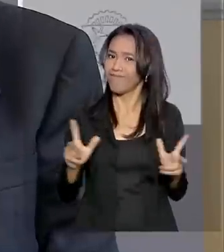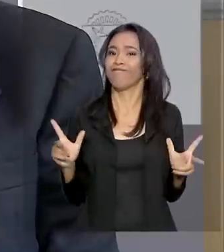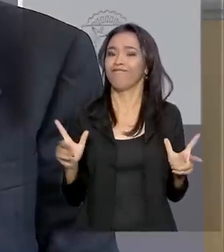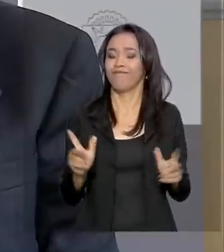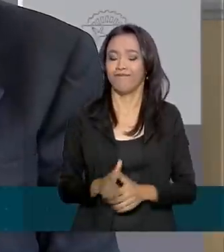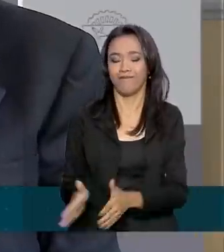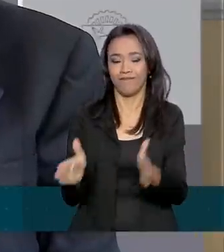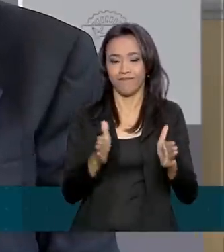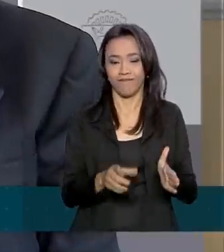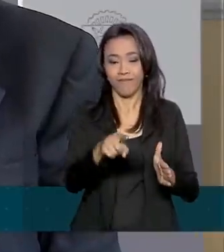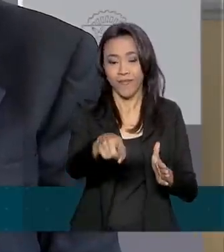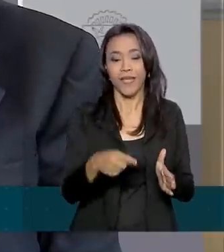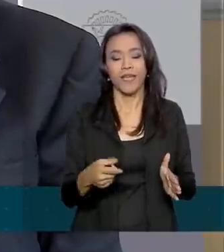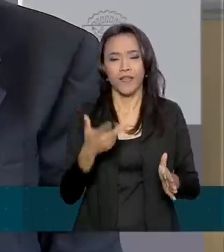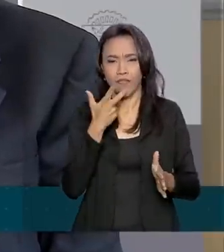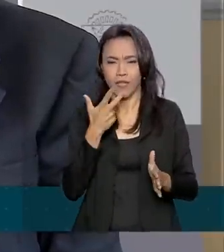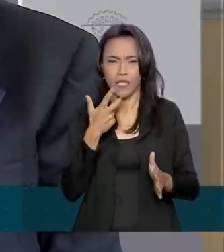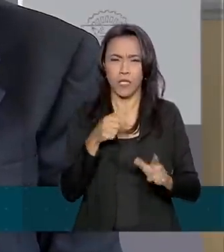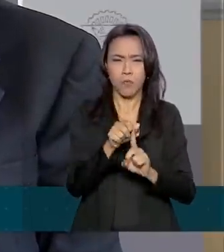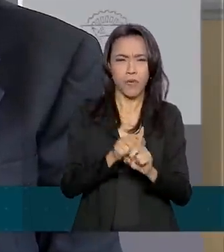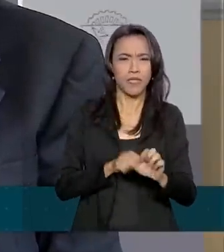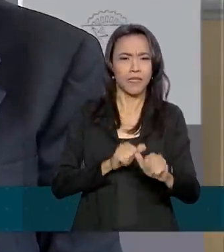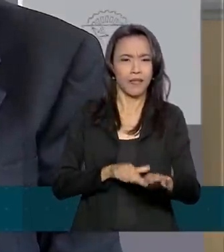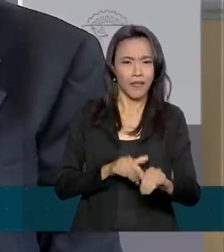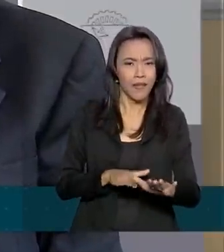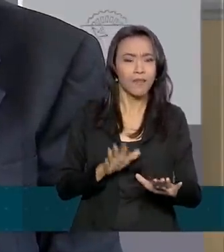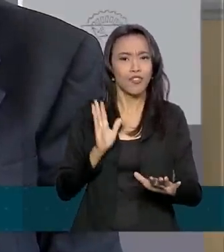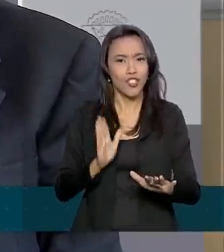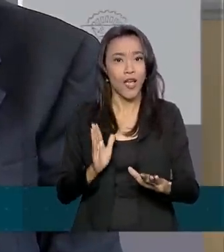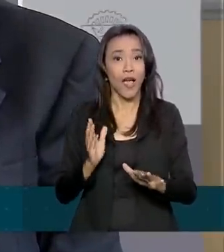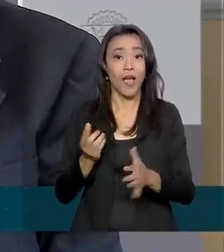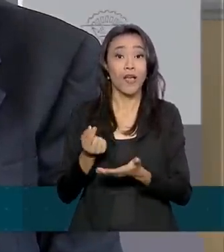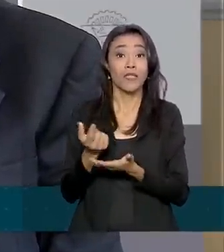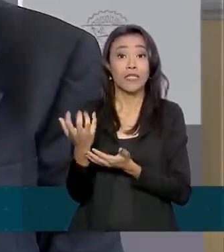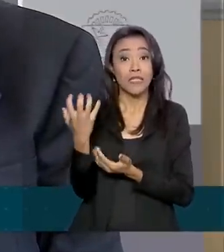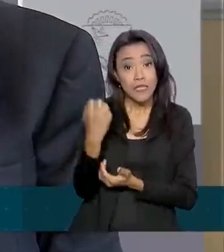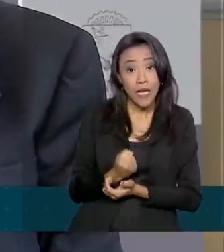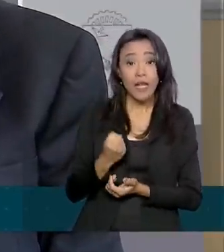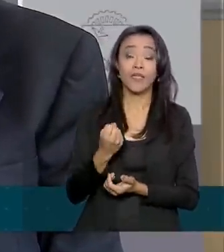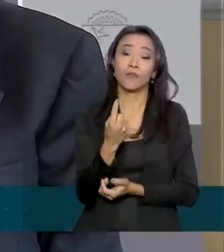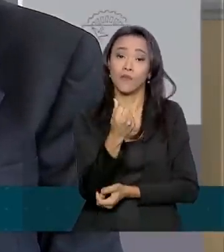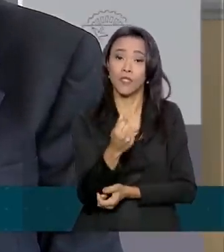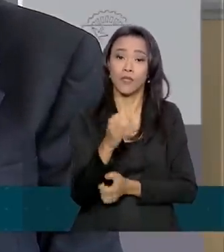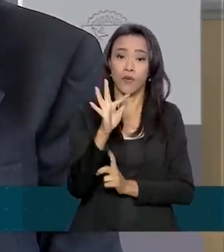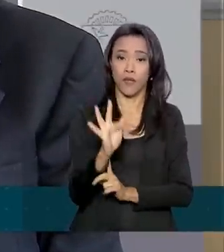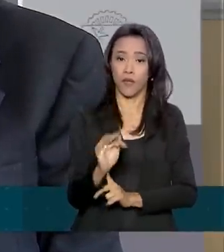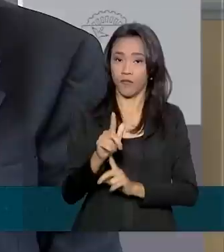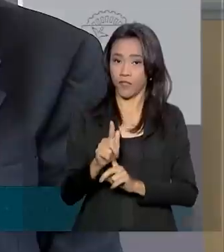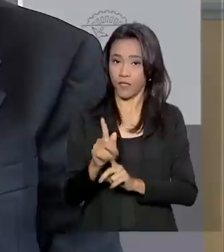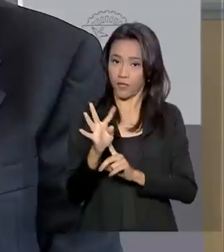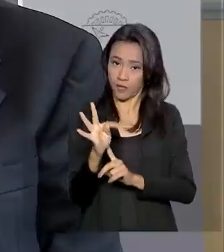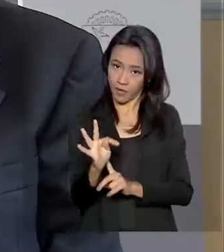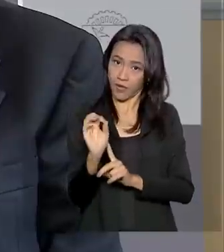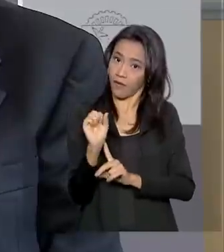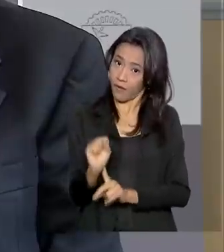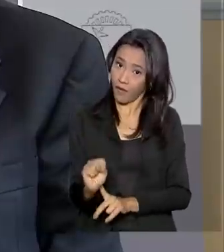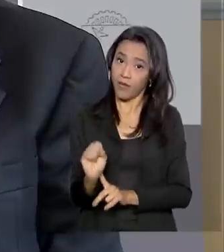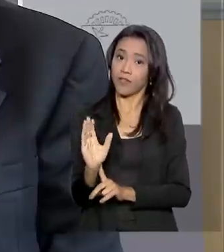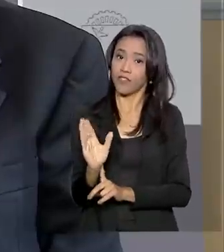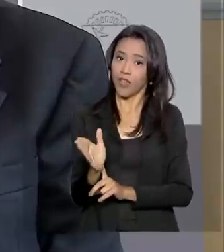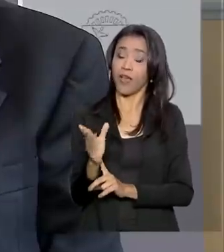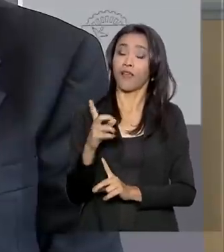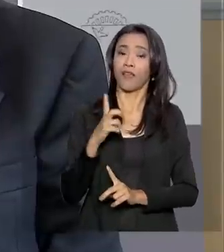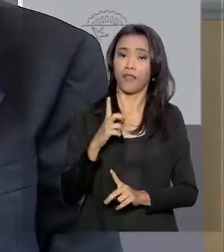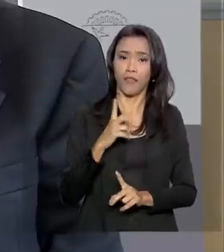em setembro, você começa a ter liberação dos recursos do fundo de garantia. Você já teve aí as